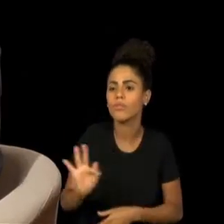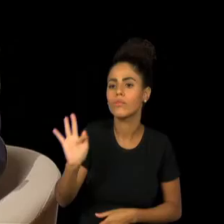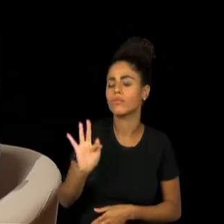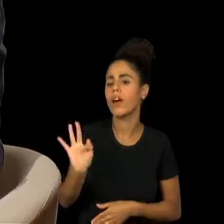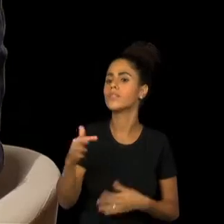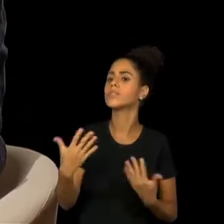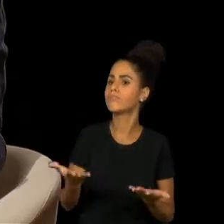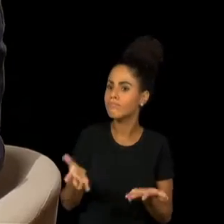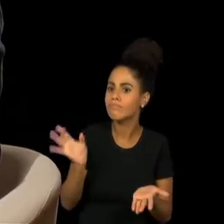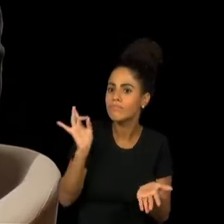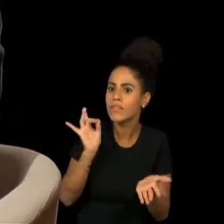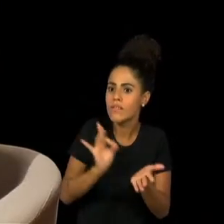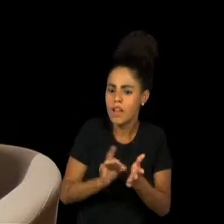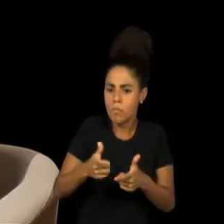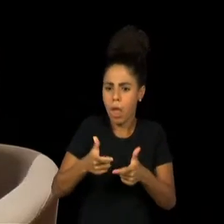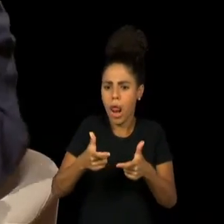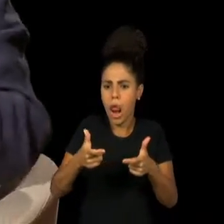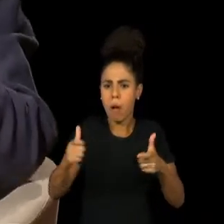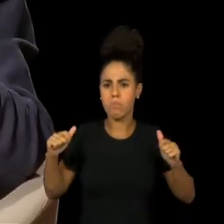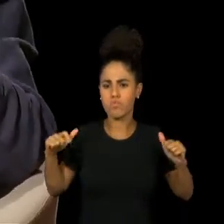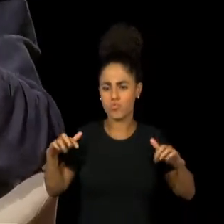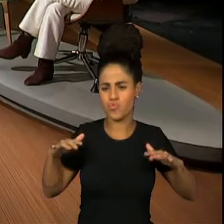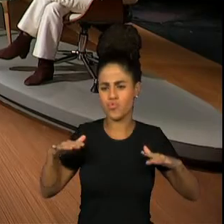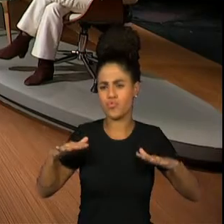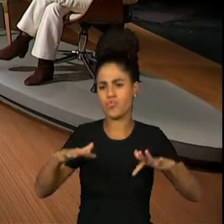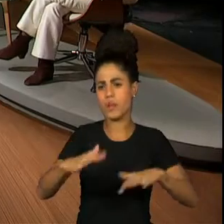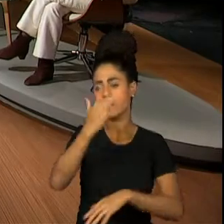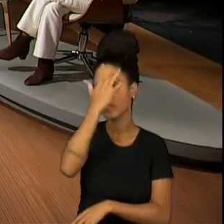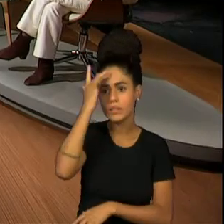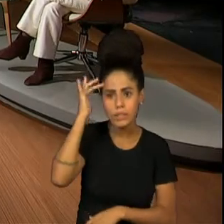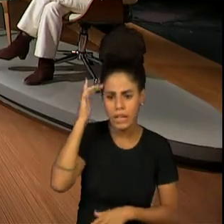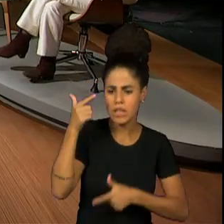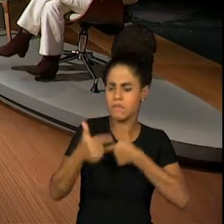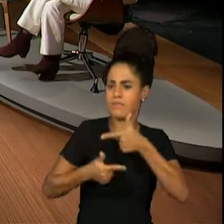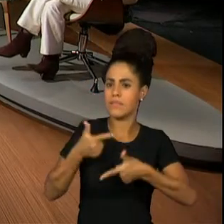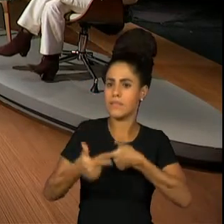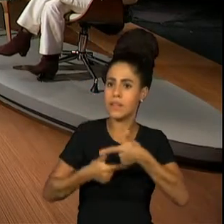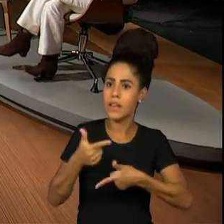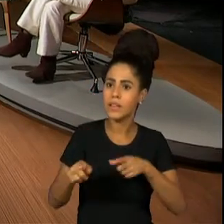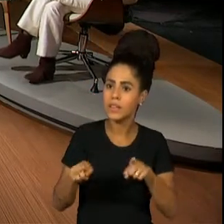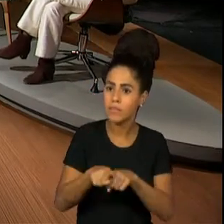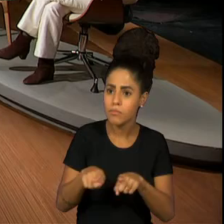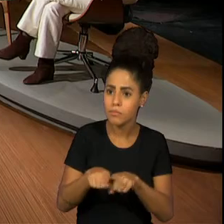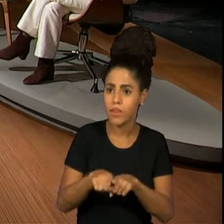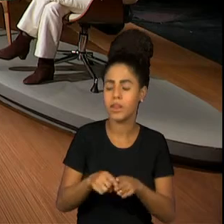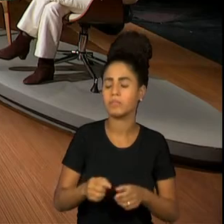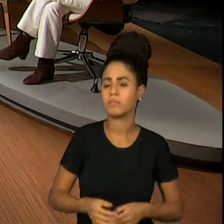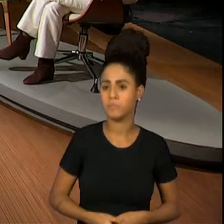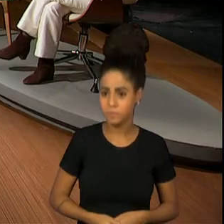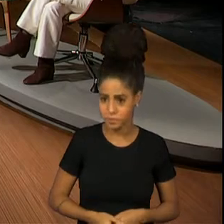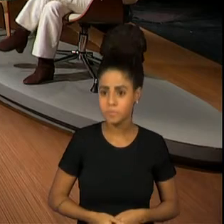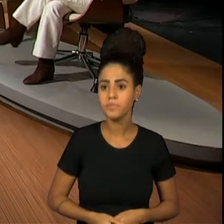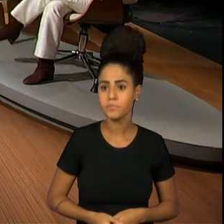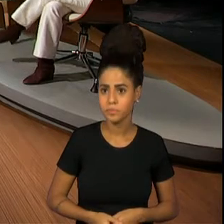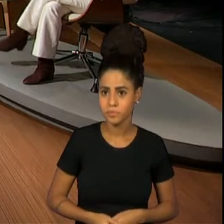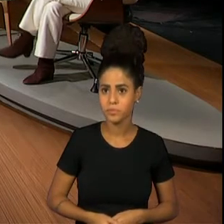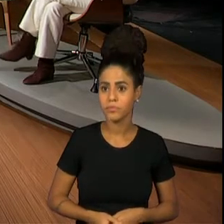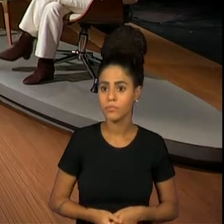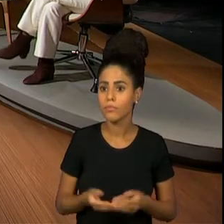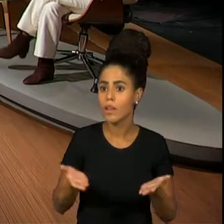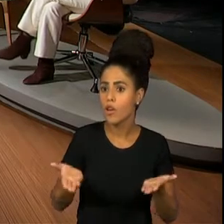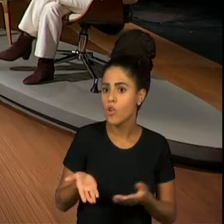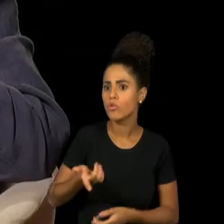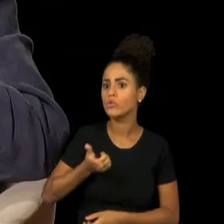ele realmente gerou muito, mas muito trabalho e muita responsabilidade. Agora, gente tem o Estrito Censo, um